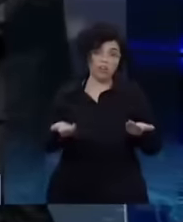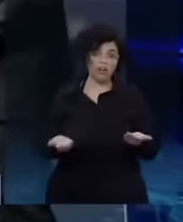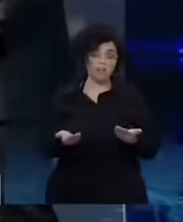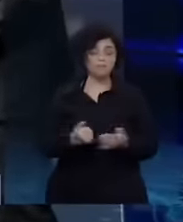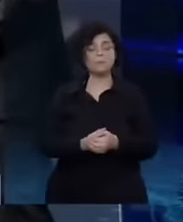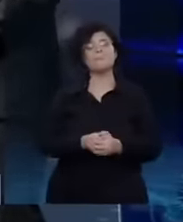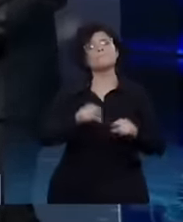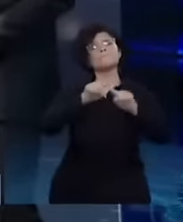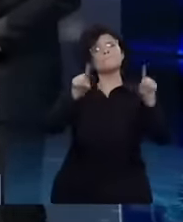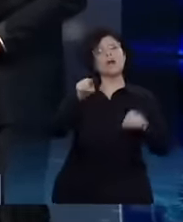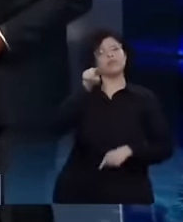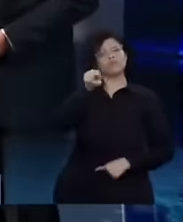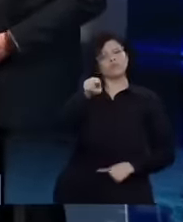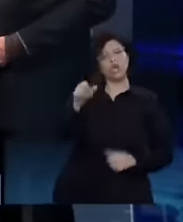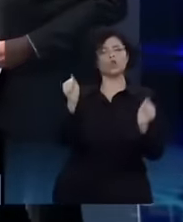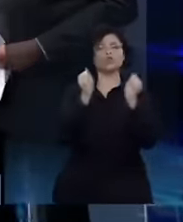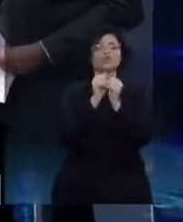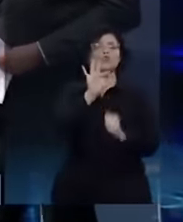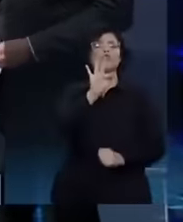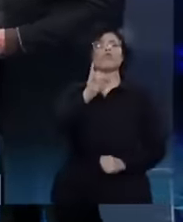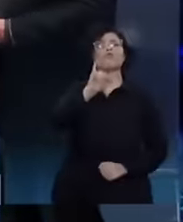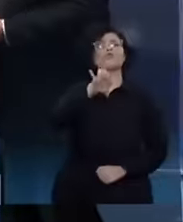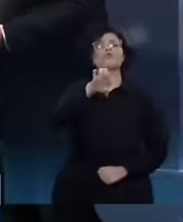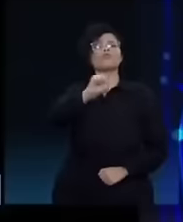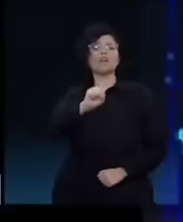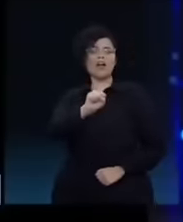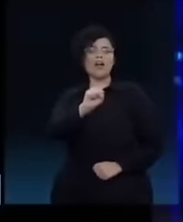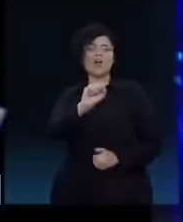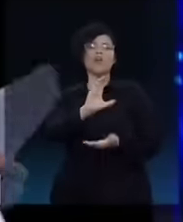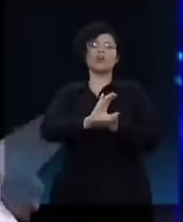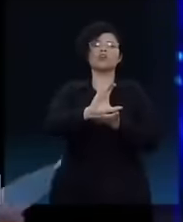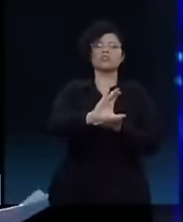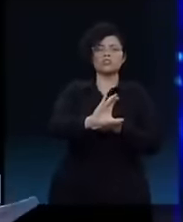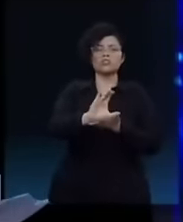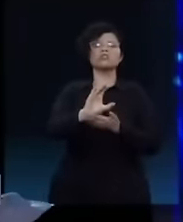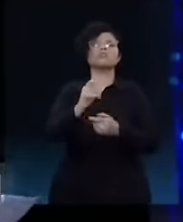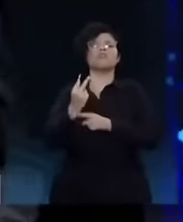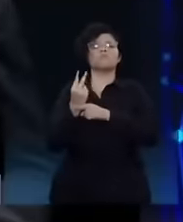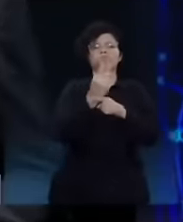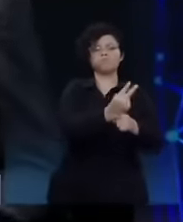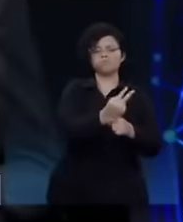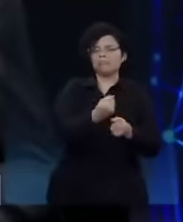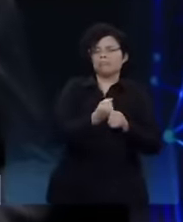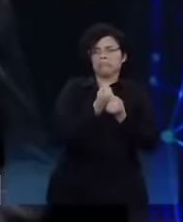junto ao FIES, o senhor ofereceu crédito para milhões de jovens.